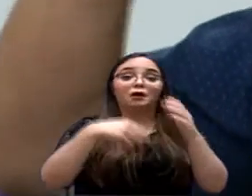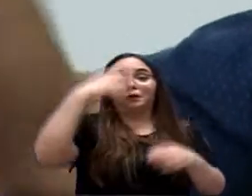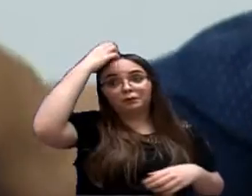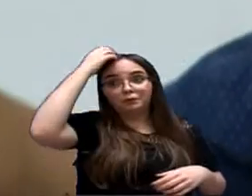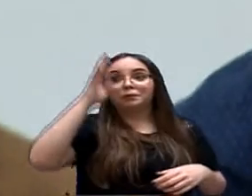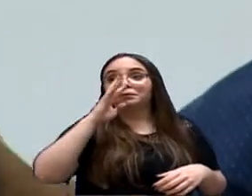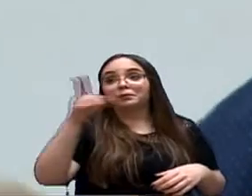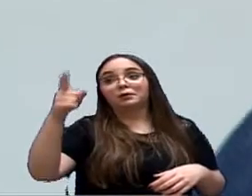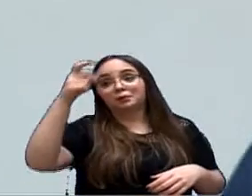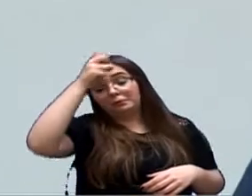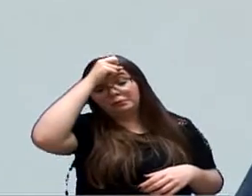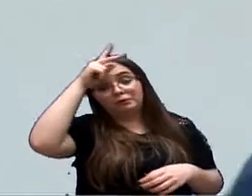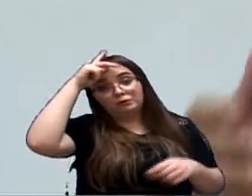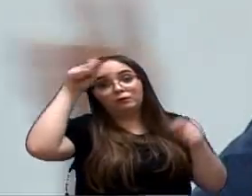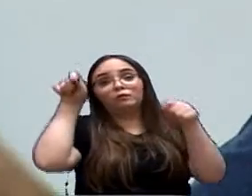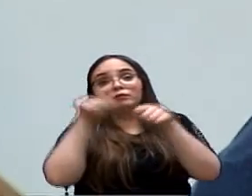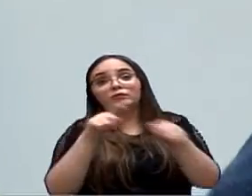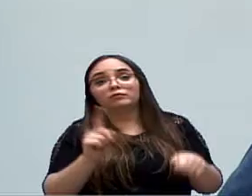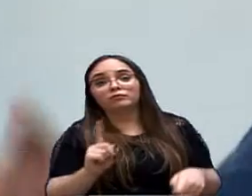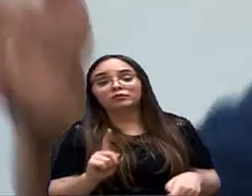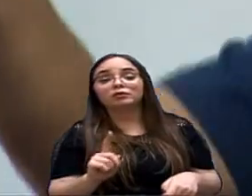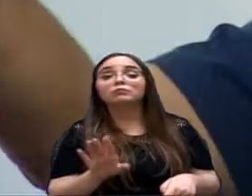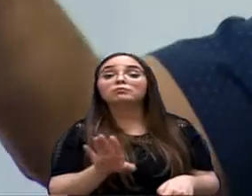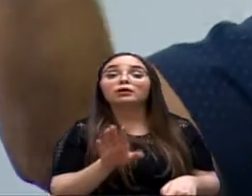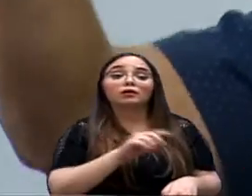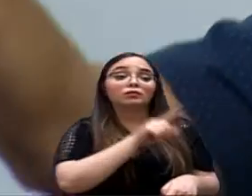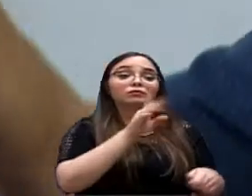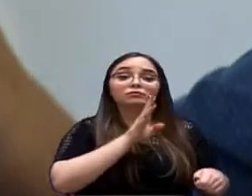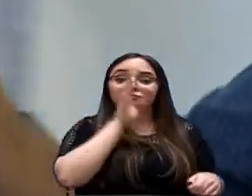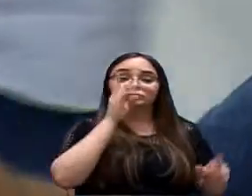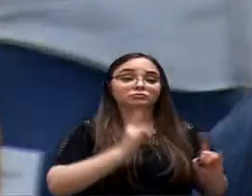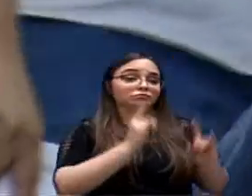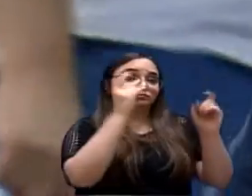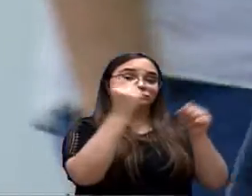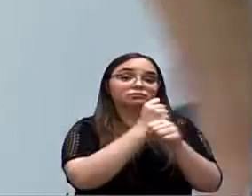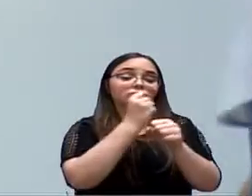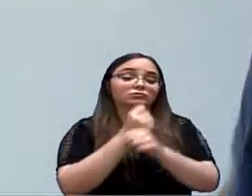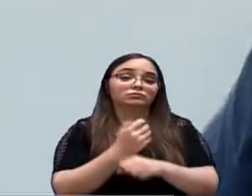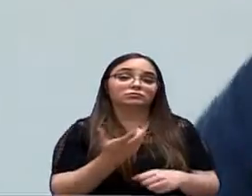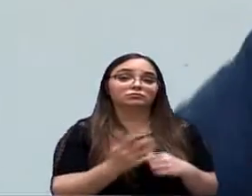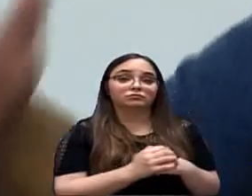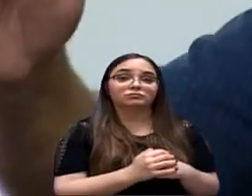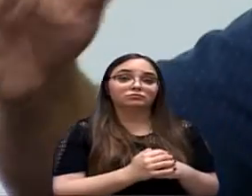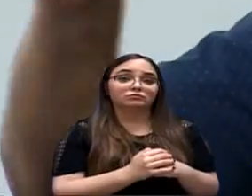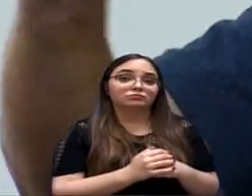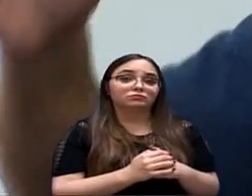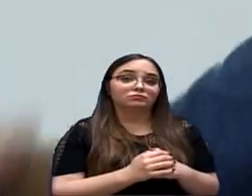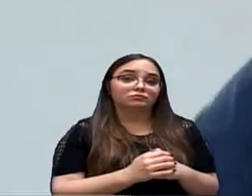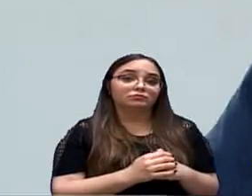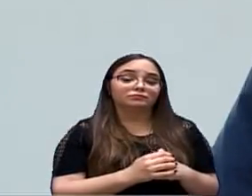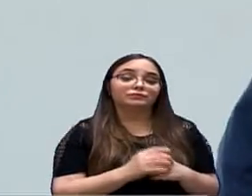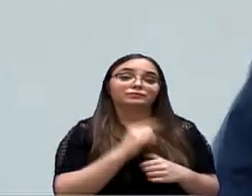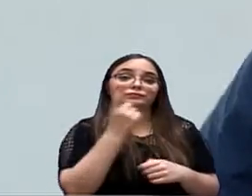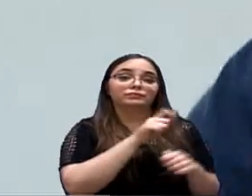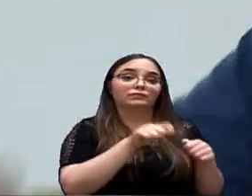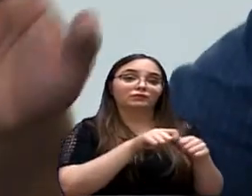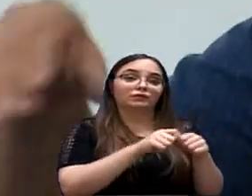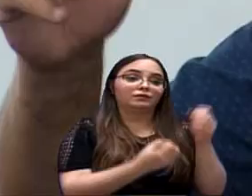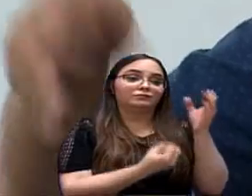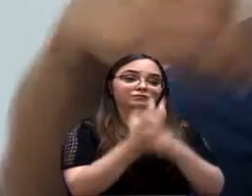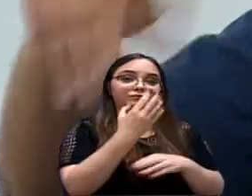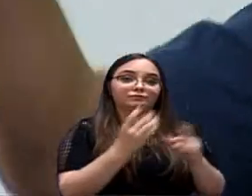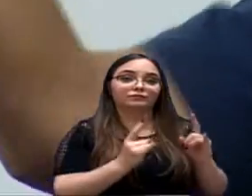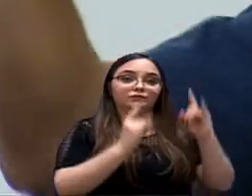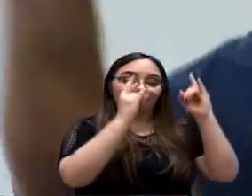por que o prefeito não fez? E os caras não fazem nada. A Iara tem razão. Eles passam, eles fazem o empreendimento, as faltas